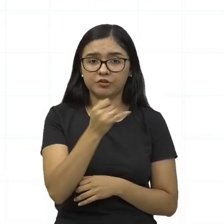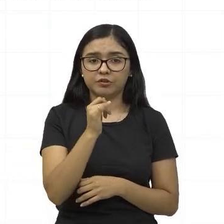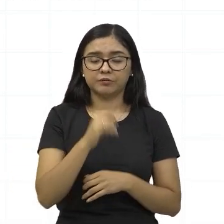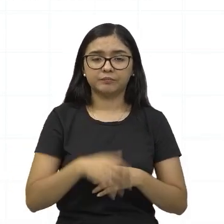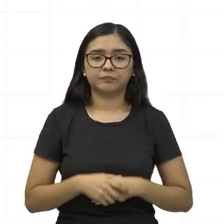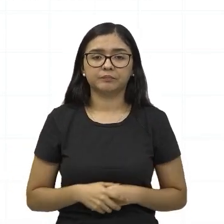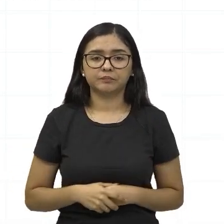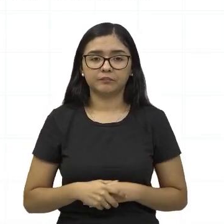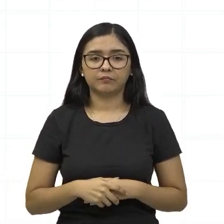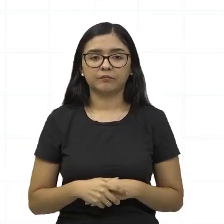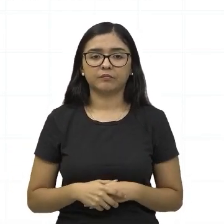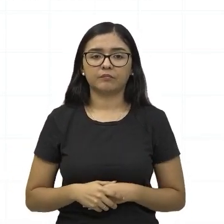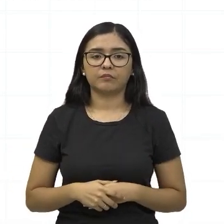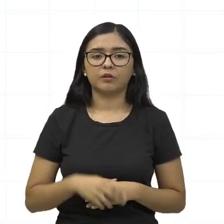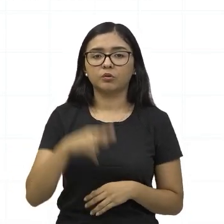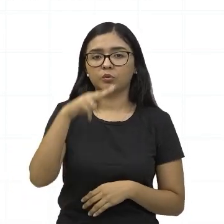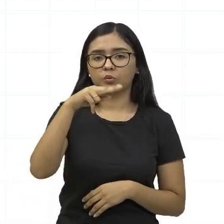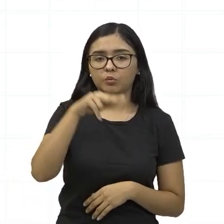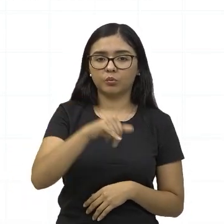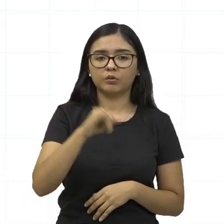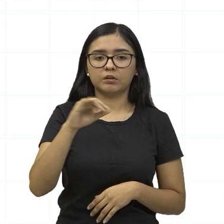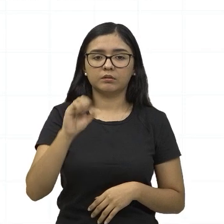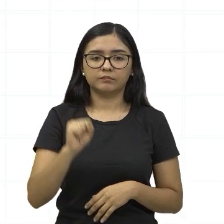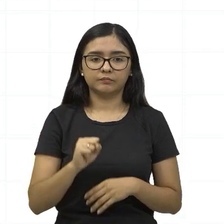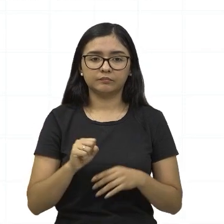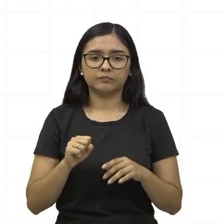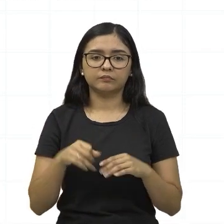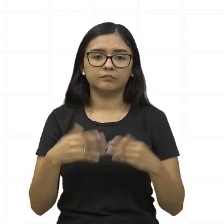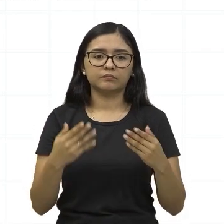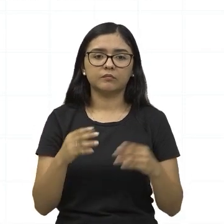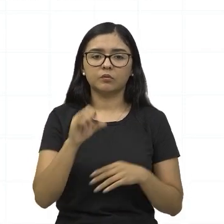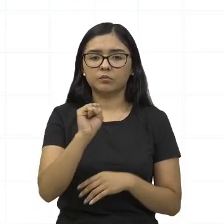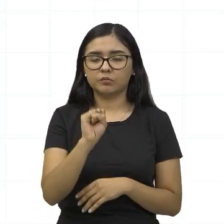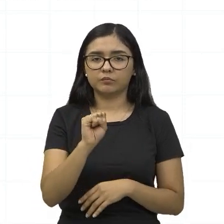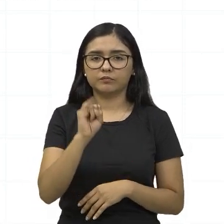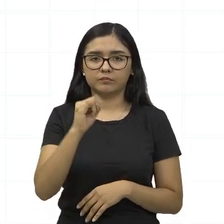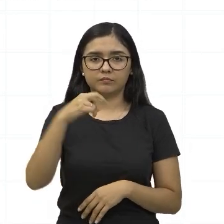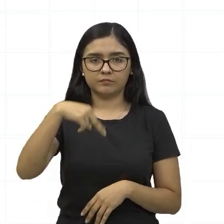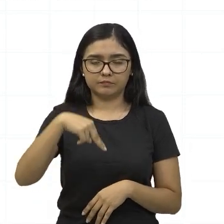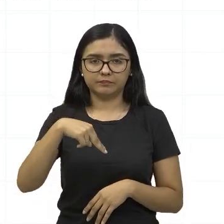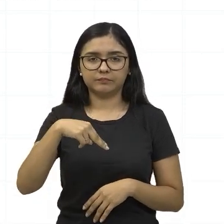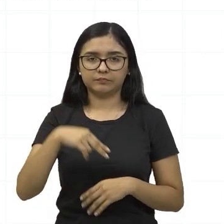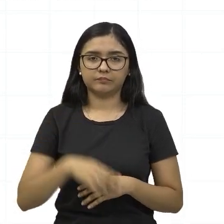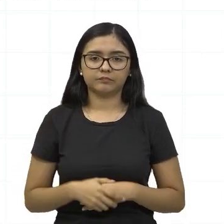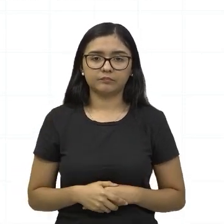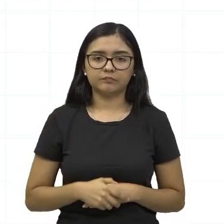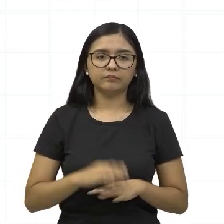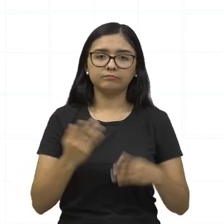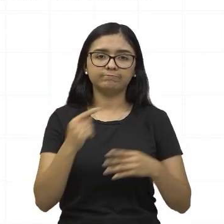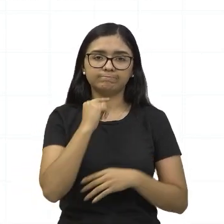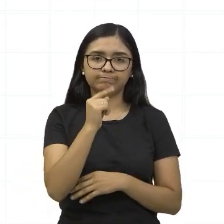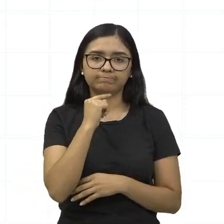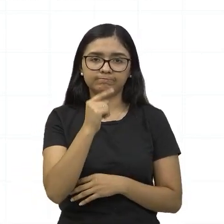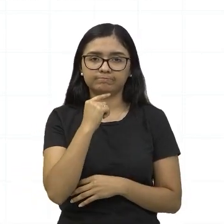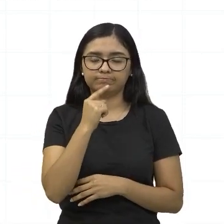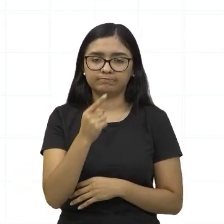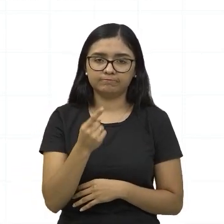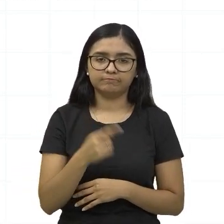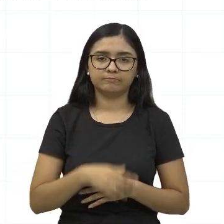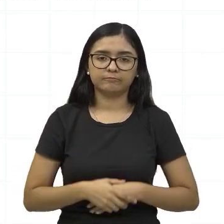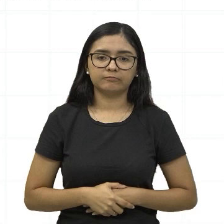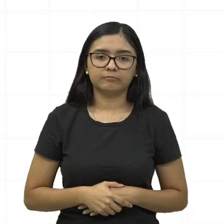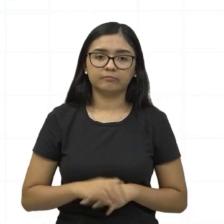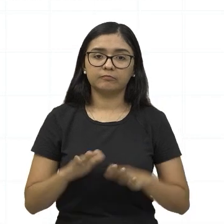interligado nacional, ou seja, não vai ter como gerar energia elétrica de uma forma eficaz, né, por conta própria.